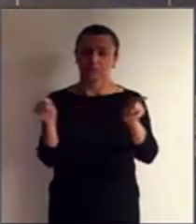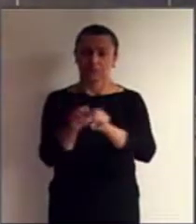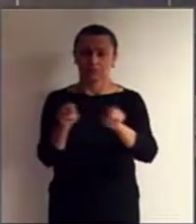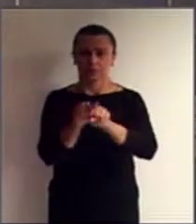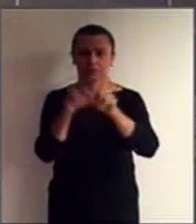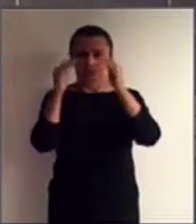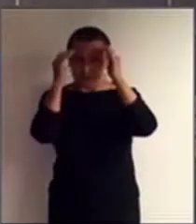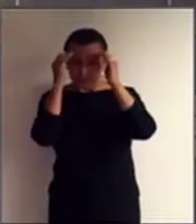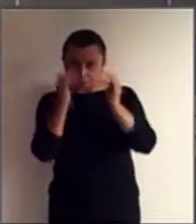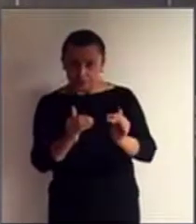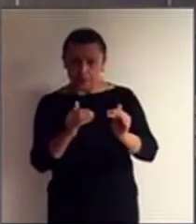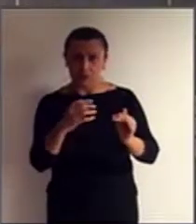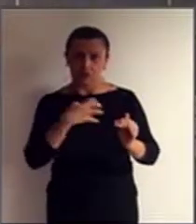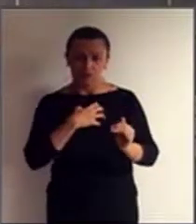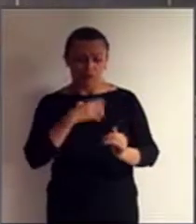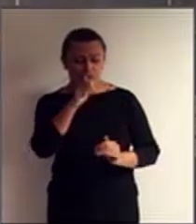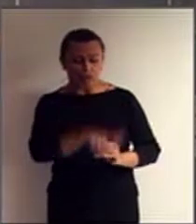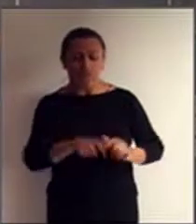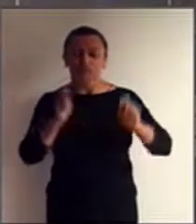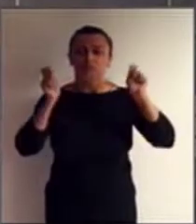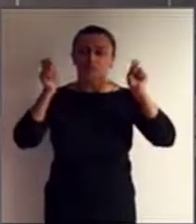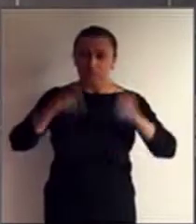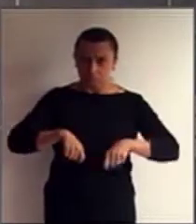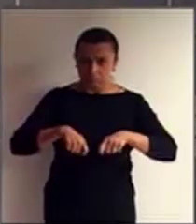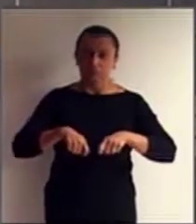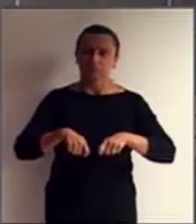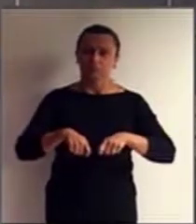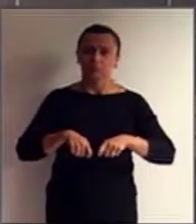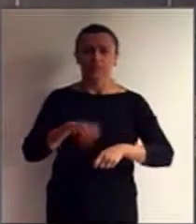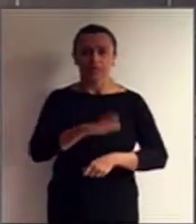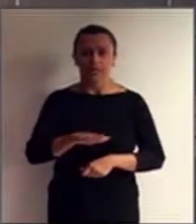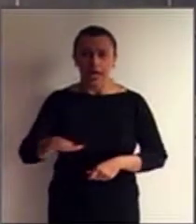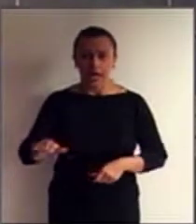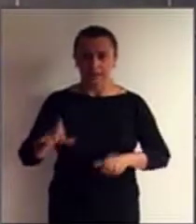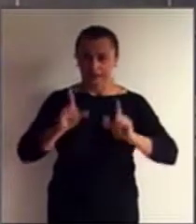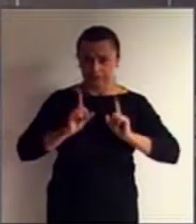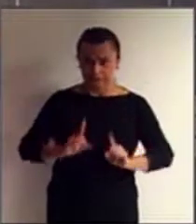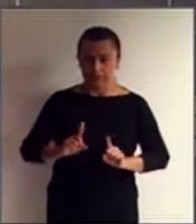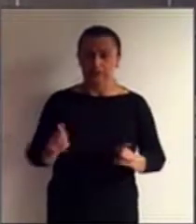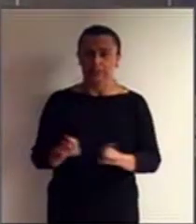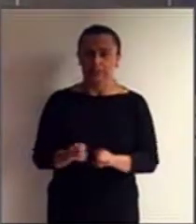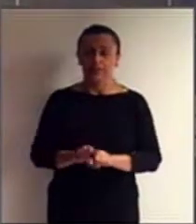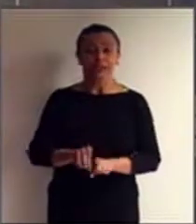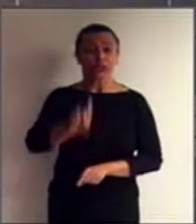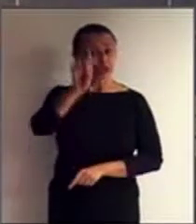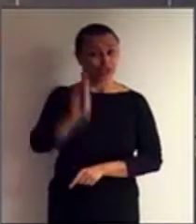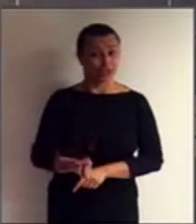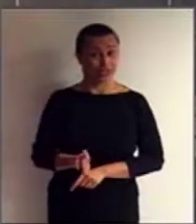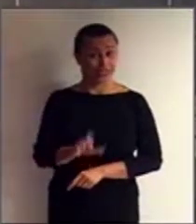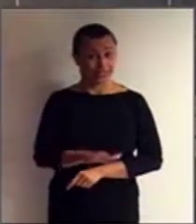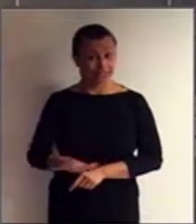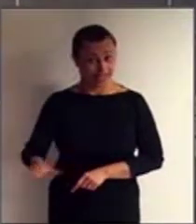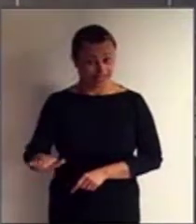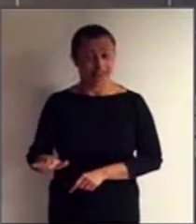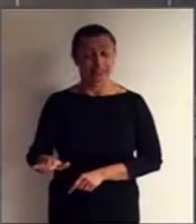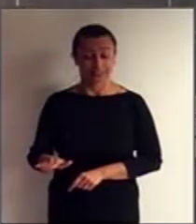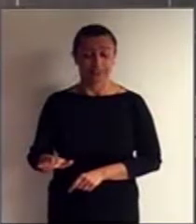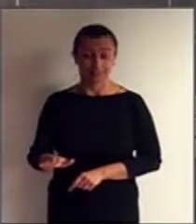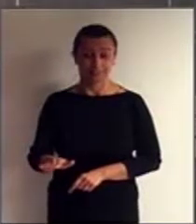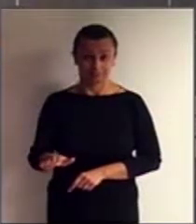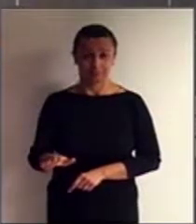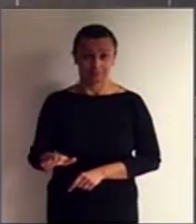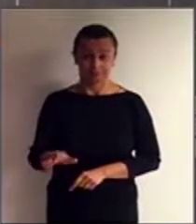desenvolvimento das capacidades das crianças com deficiência e pelo direito das crianças com deficiência